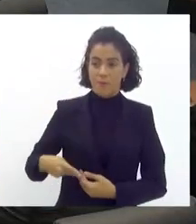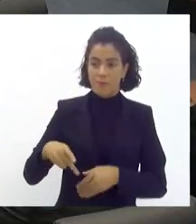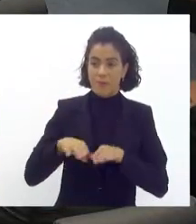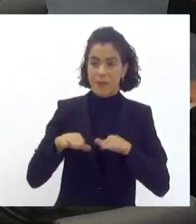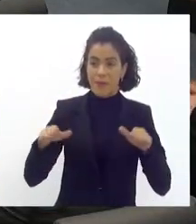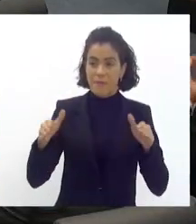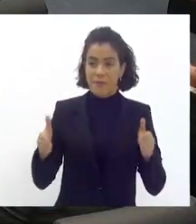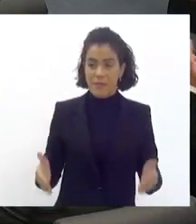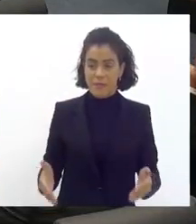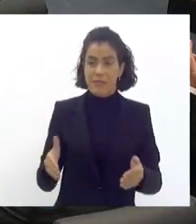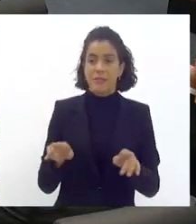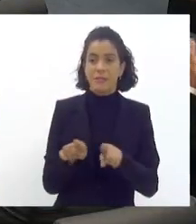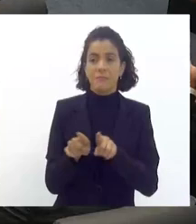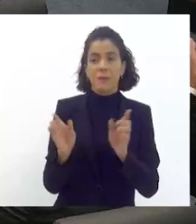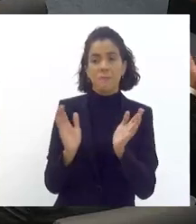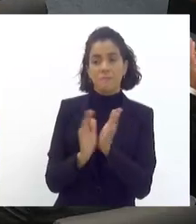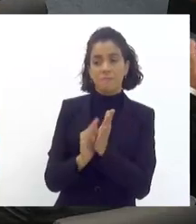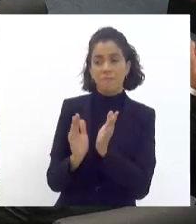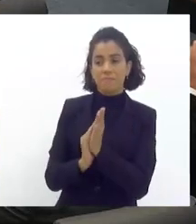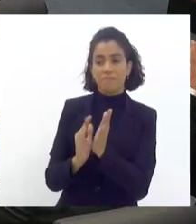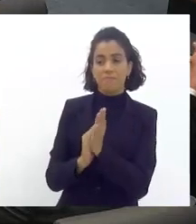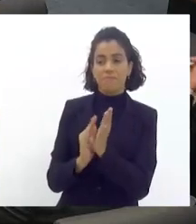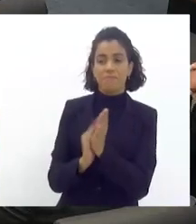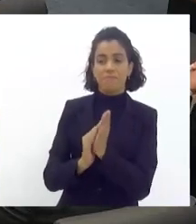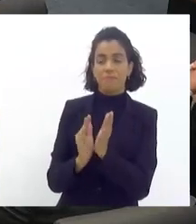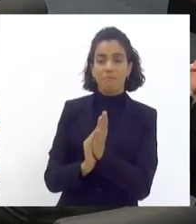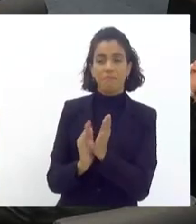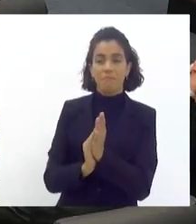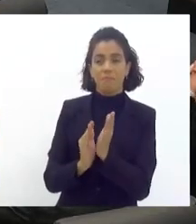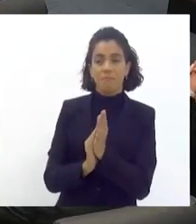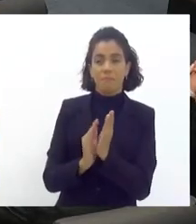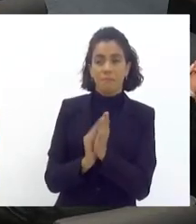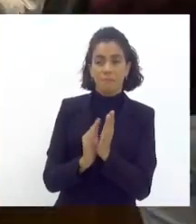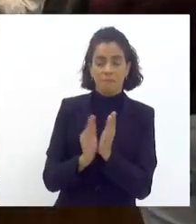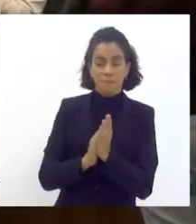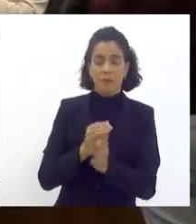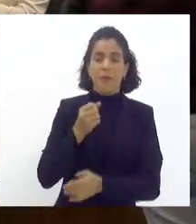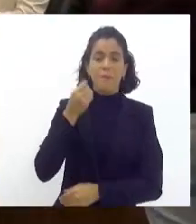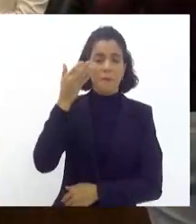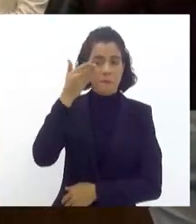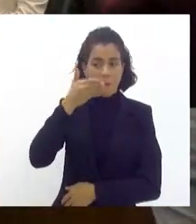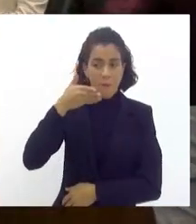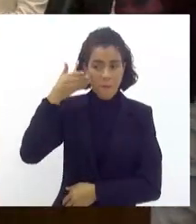agradeço parabenizo parabenizo a sua pela sua fala